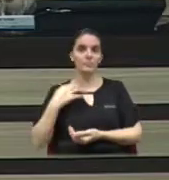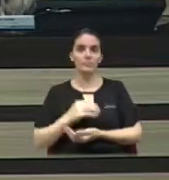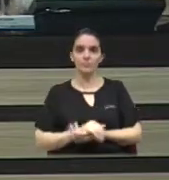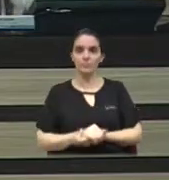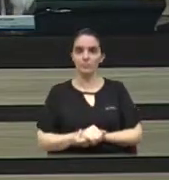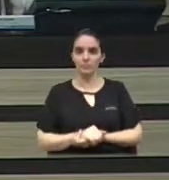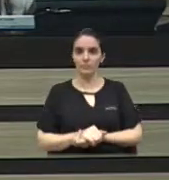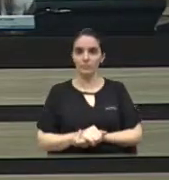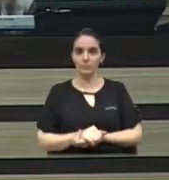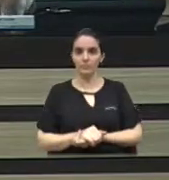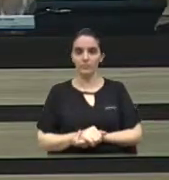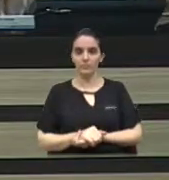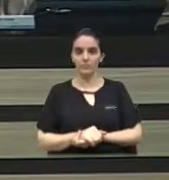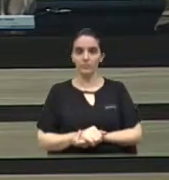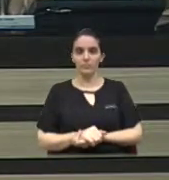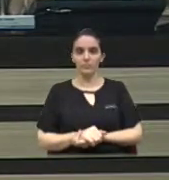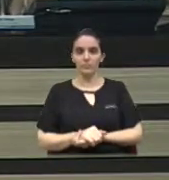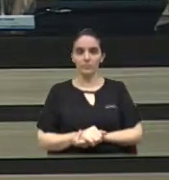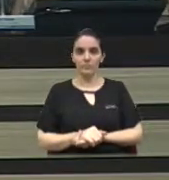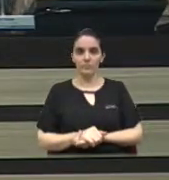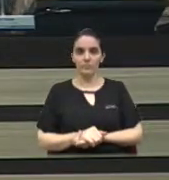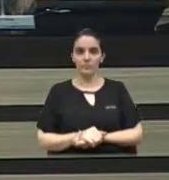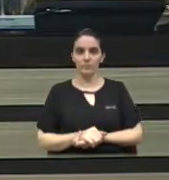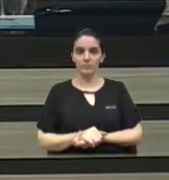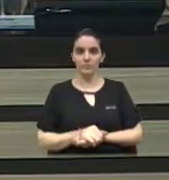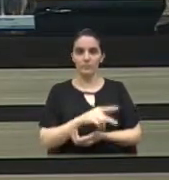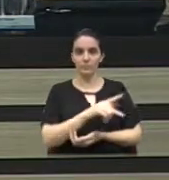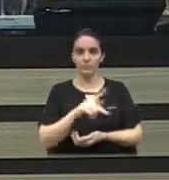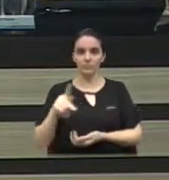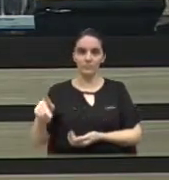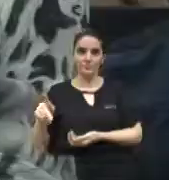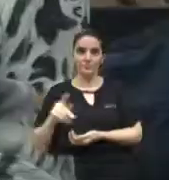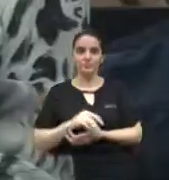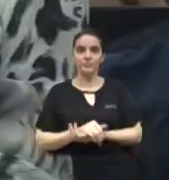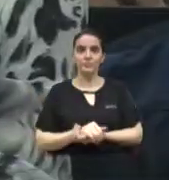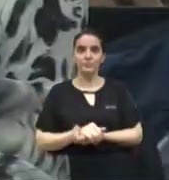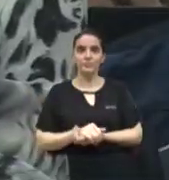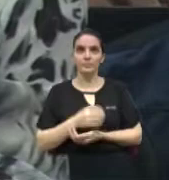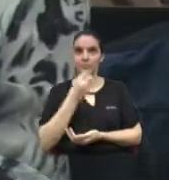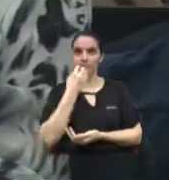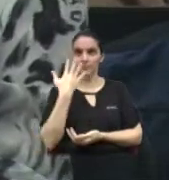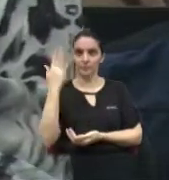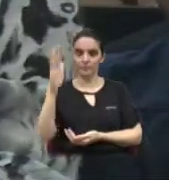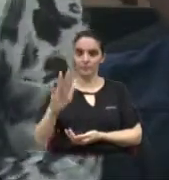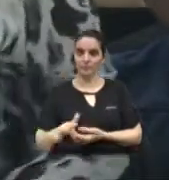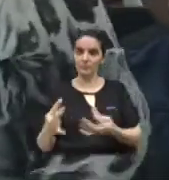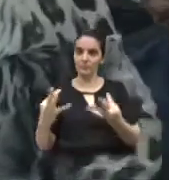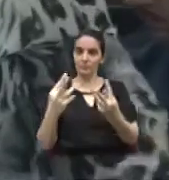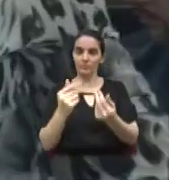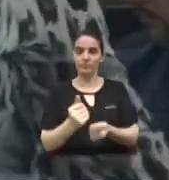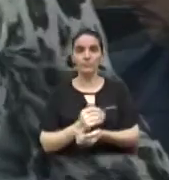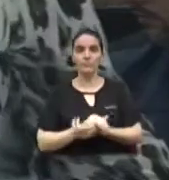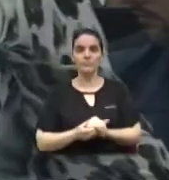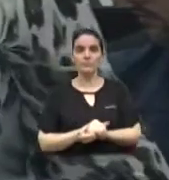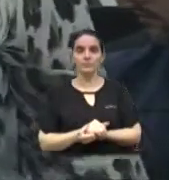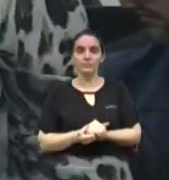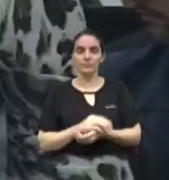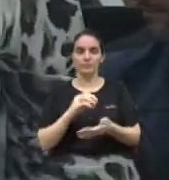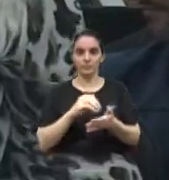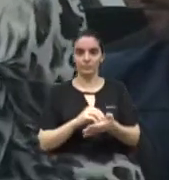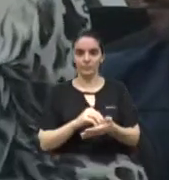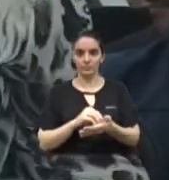Lubogo. Senhor presidente, boa tarde a todos. Eu gostaria que registrasse